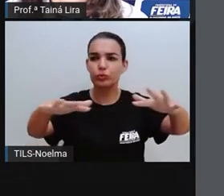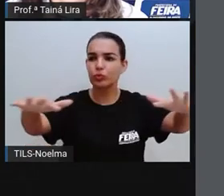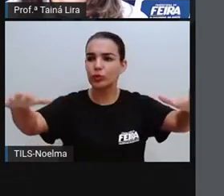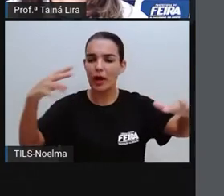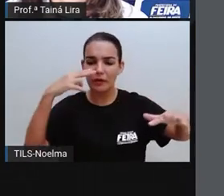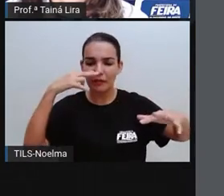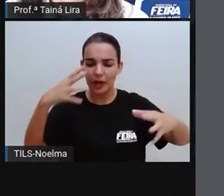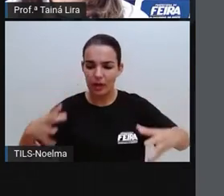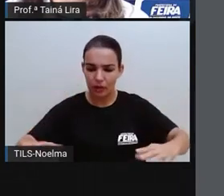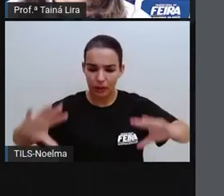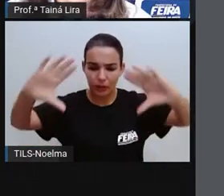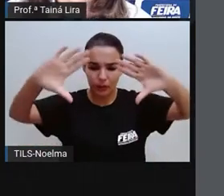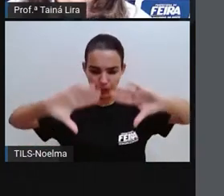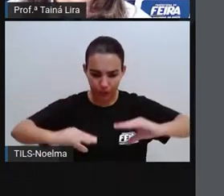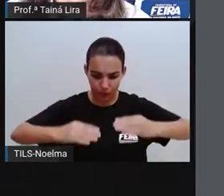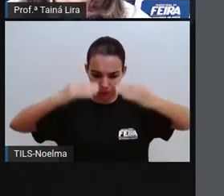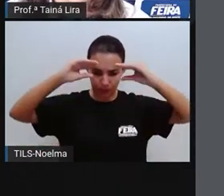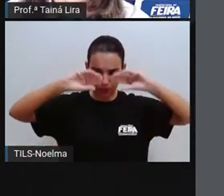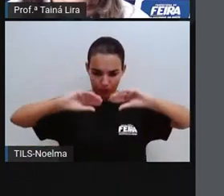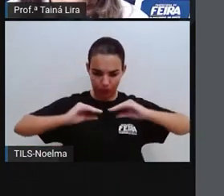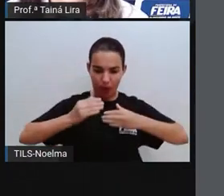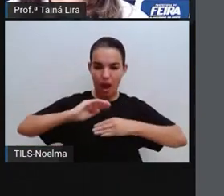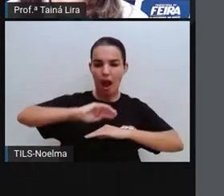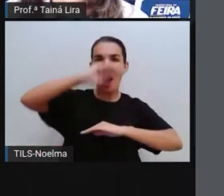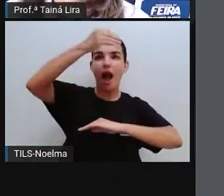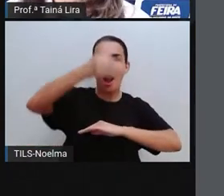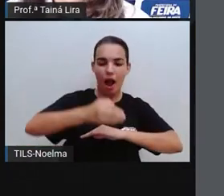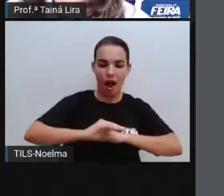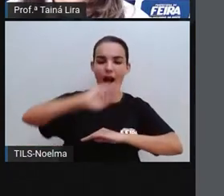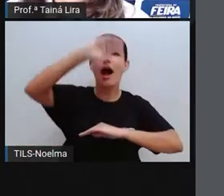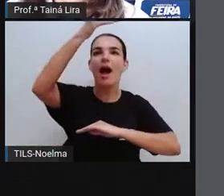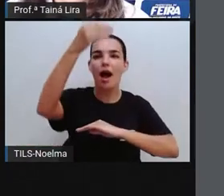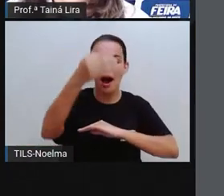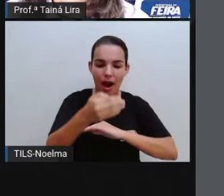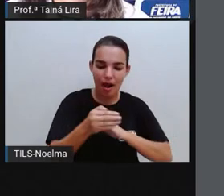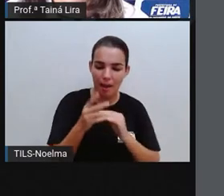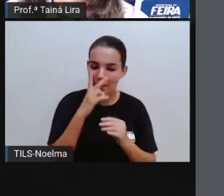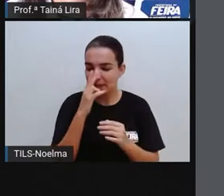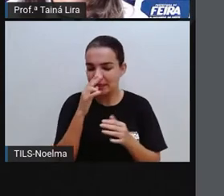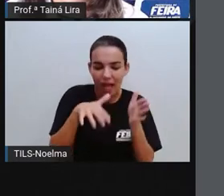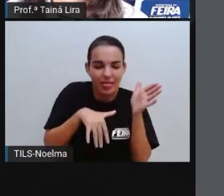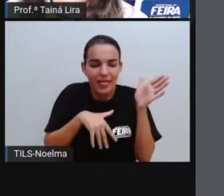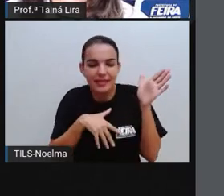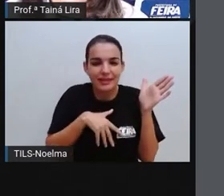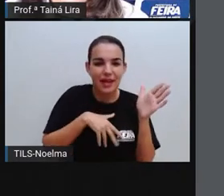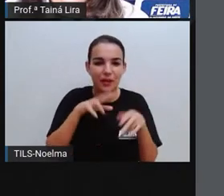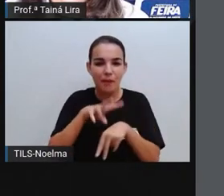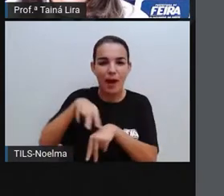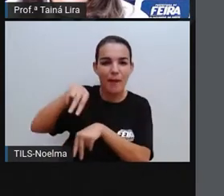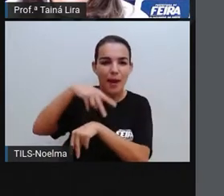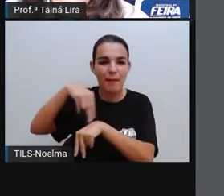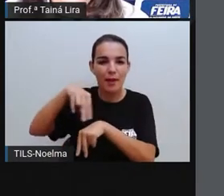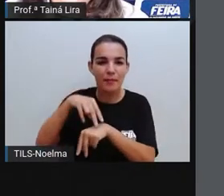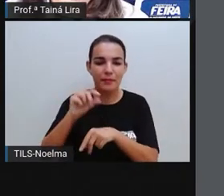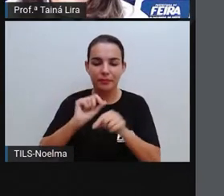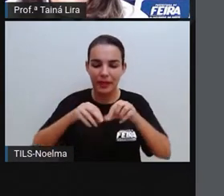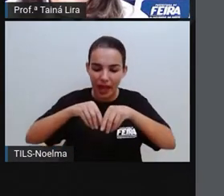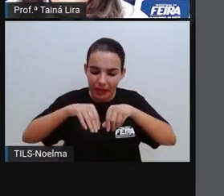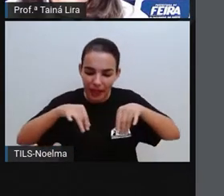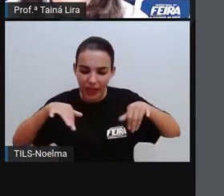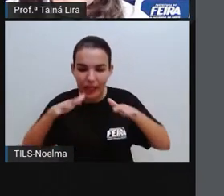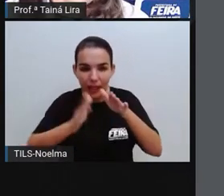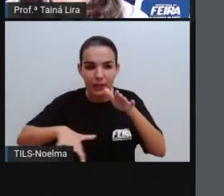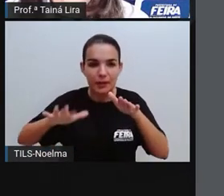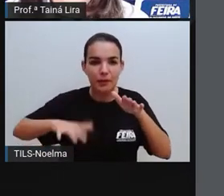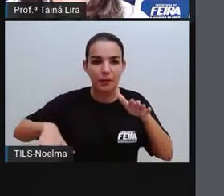formar. Viam as ondas deslizando como se viessem dançar. Na areia da praia,